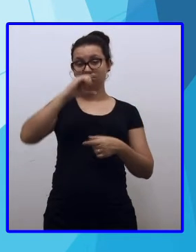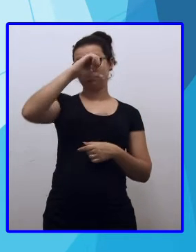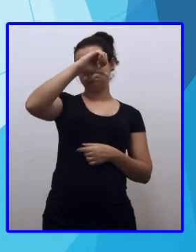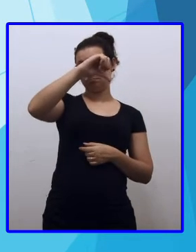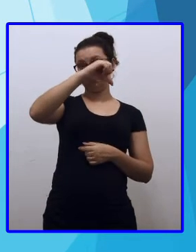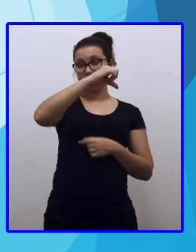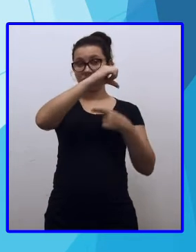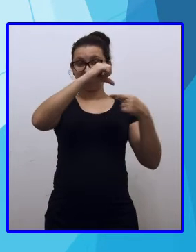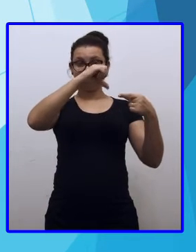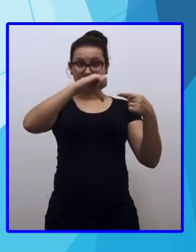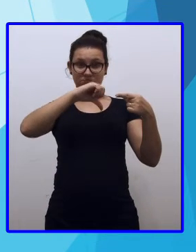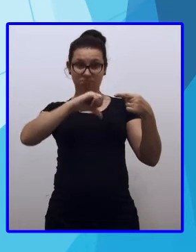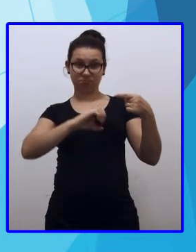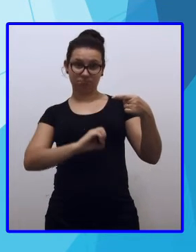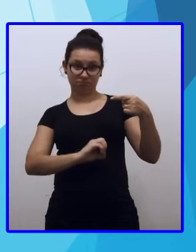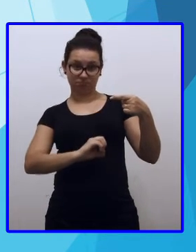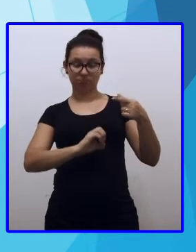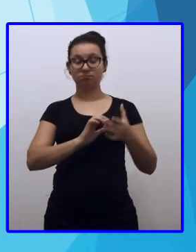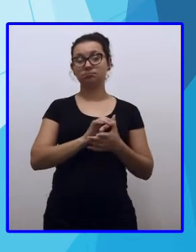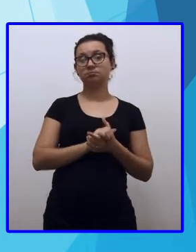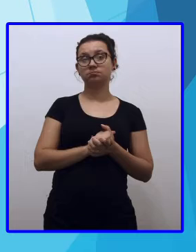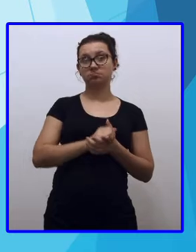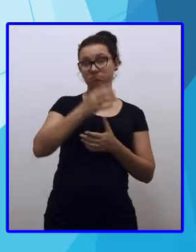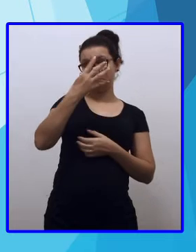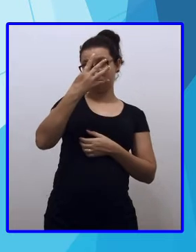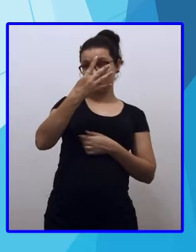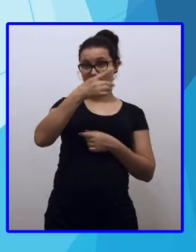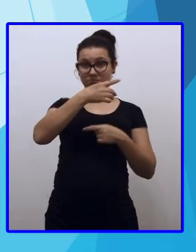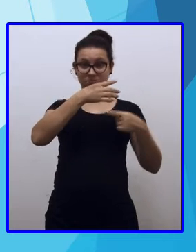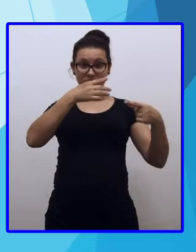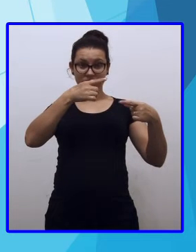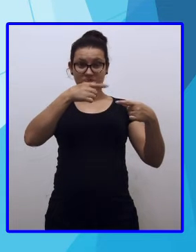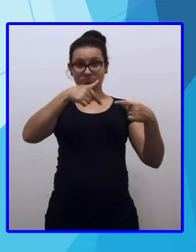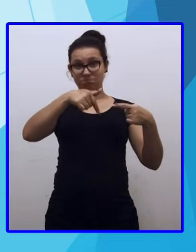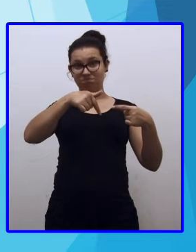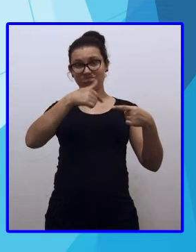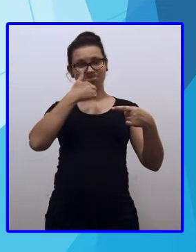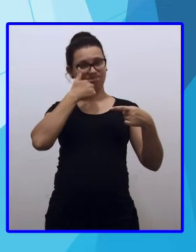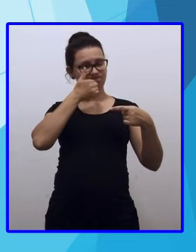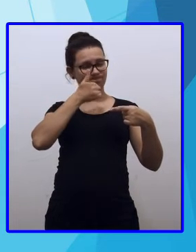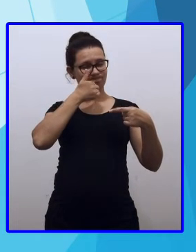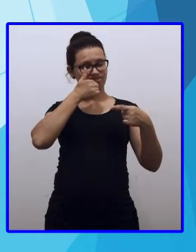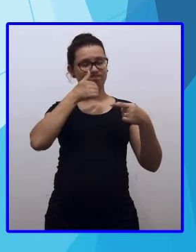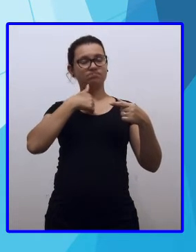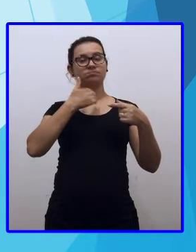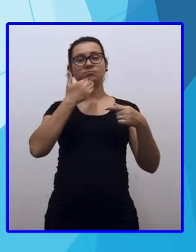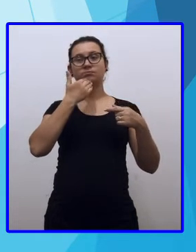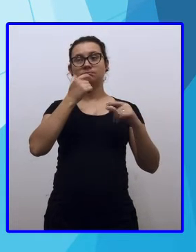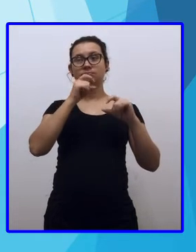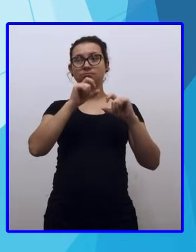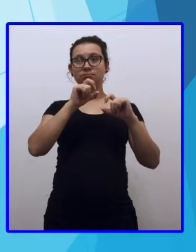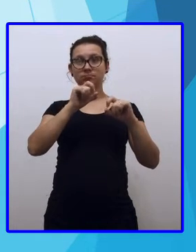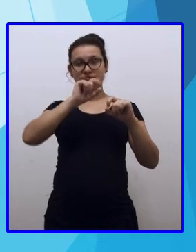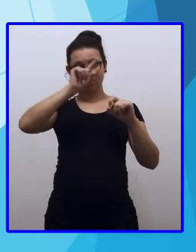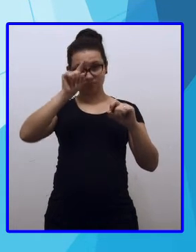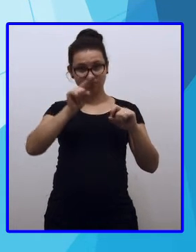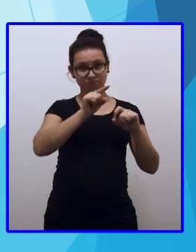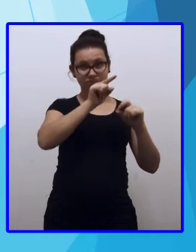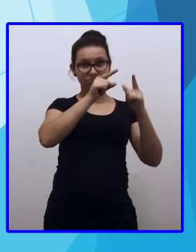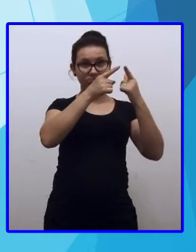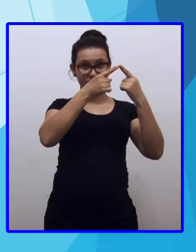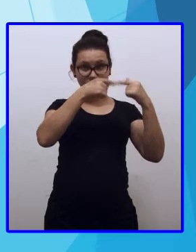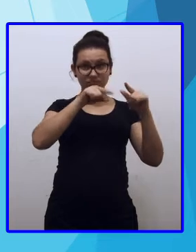menos nove, zero. Quatro menos sete não dá. Vou na ordem da centena.